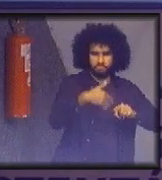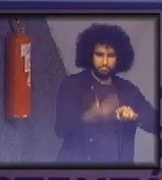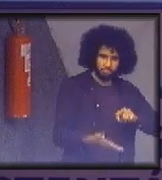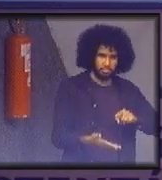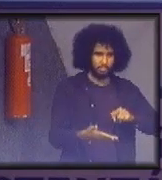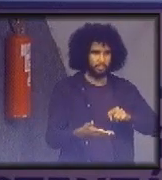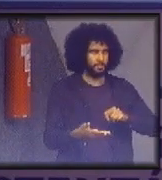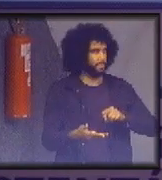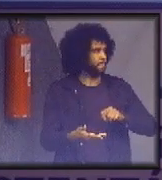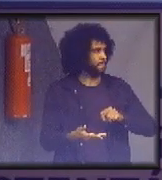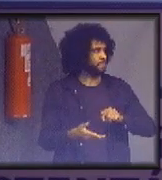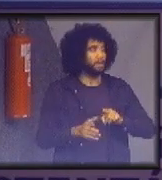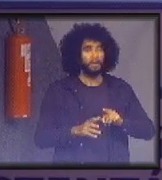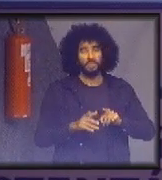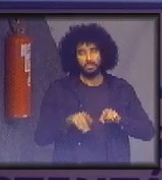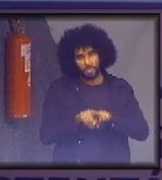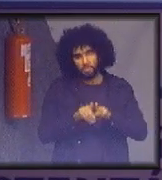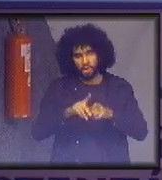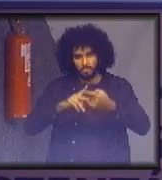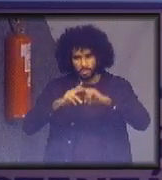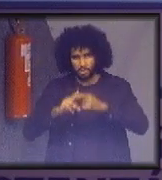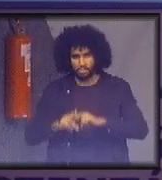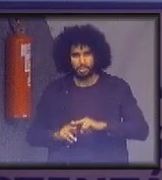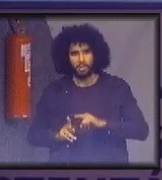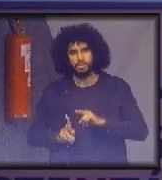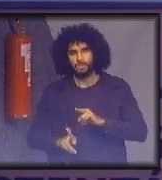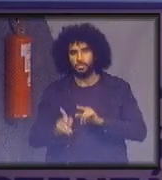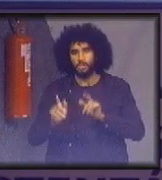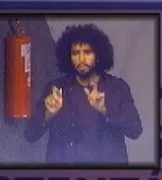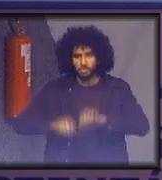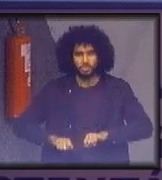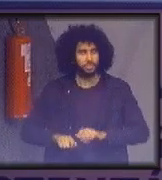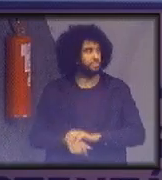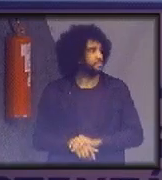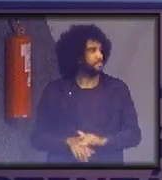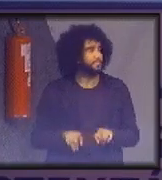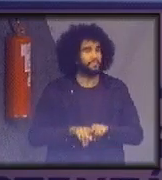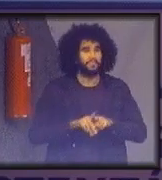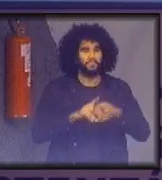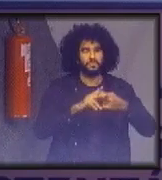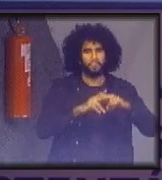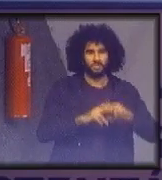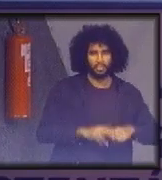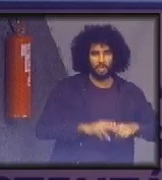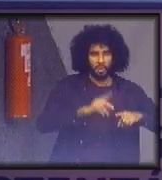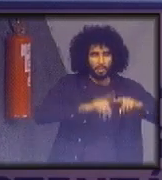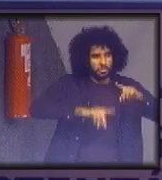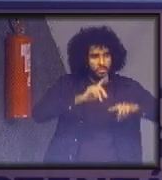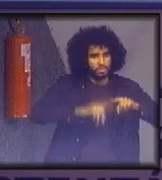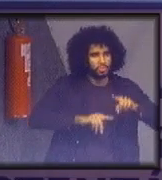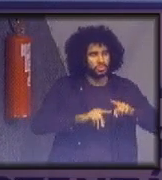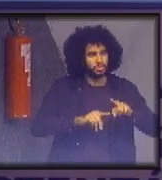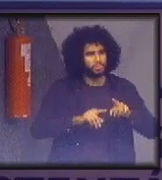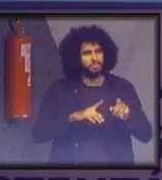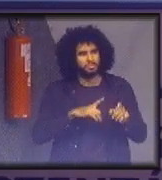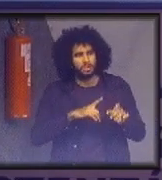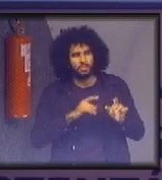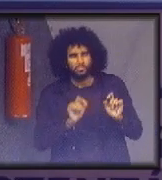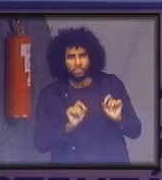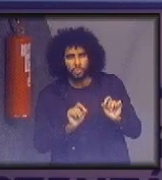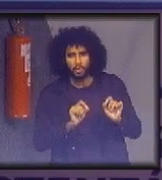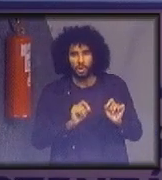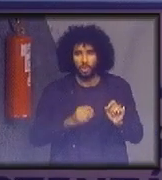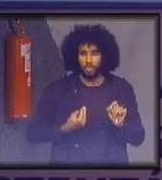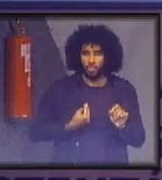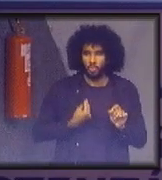reformar sempre que possível. No cuidado, uso e no conserto dos produtos, a busca seria de estender a vida